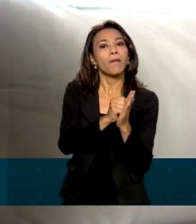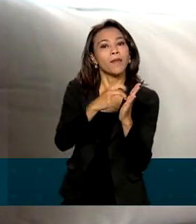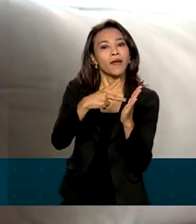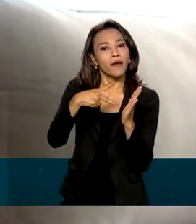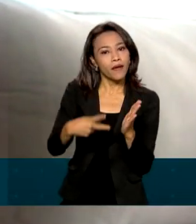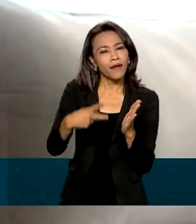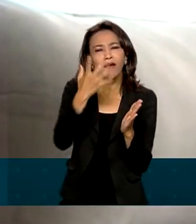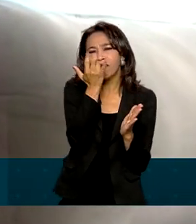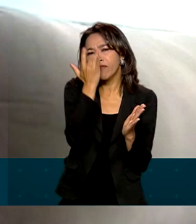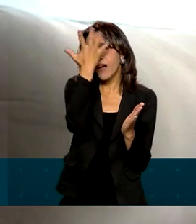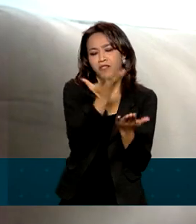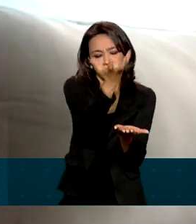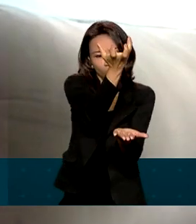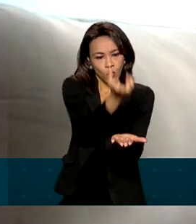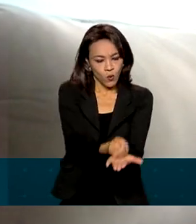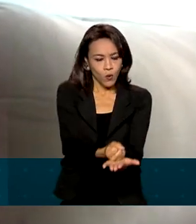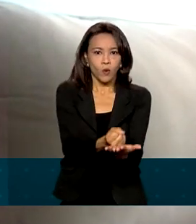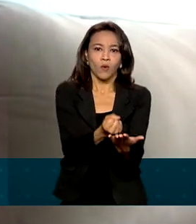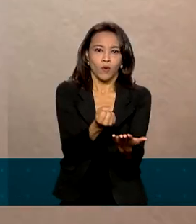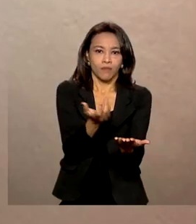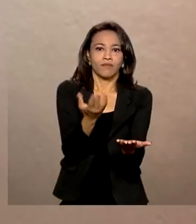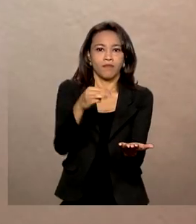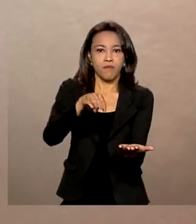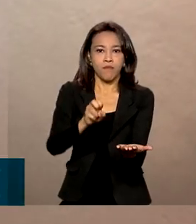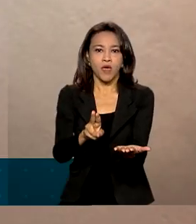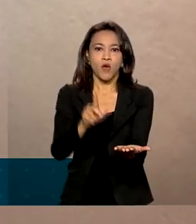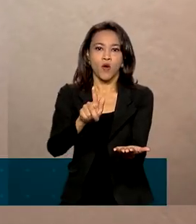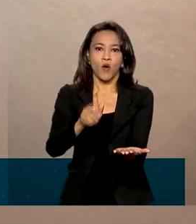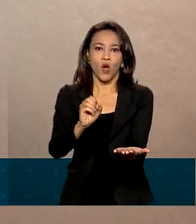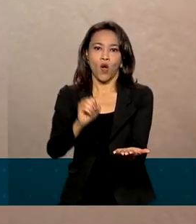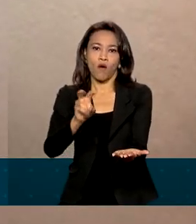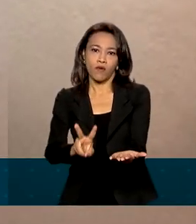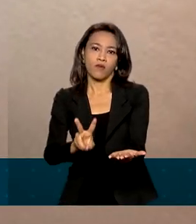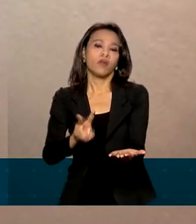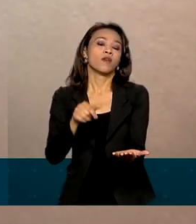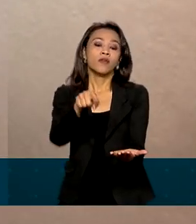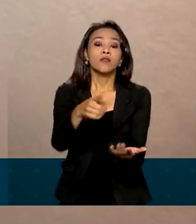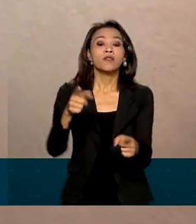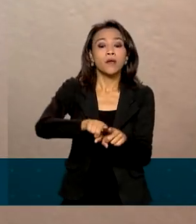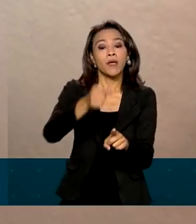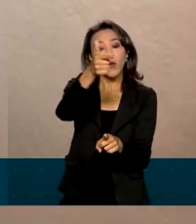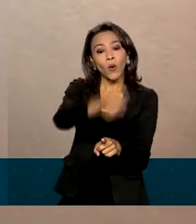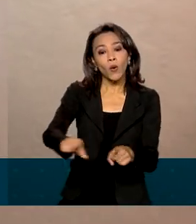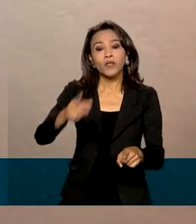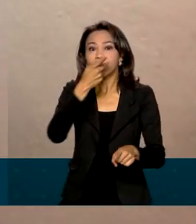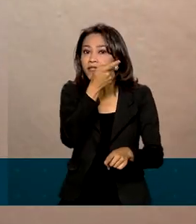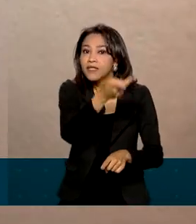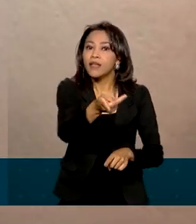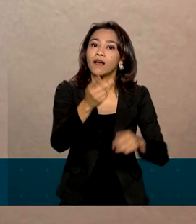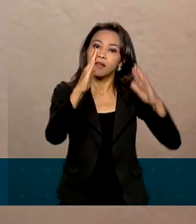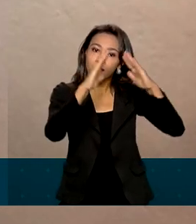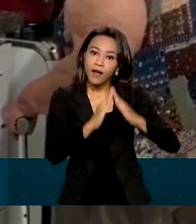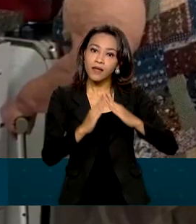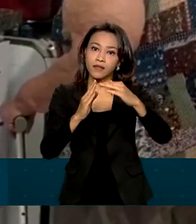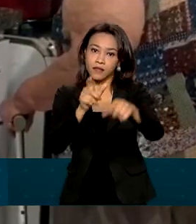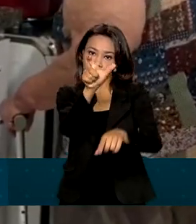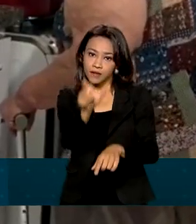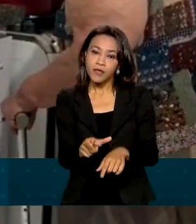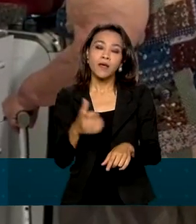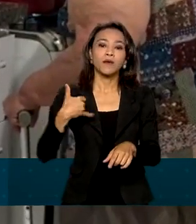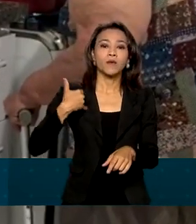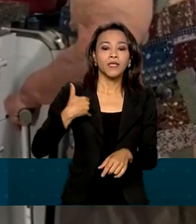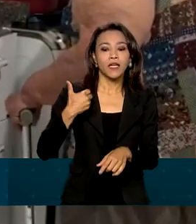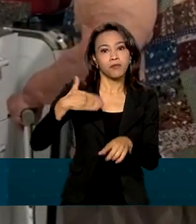aplicativo é fácil, é simples de operacionalizar. Também foi criada a visita domiciliar para beneficiários com mais de